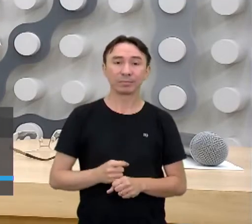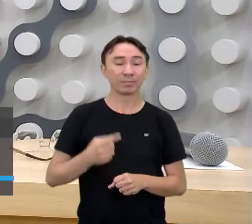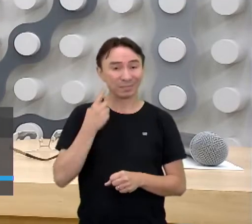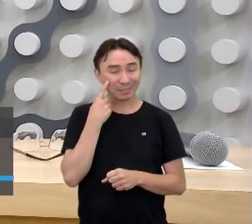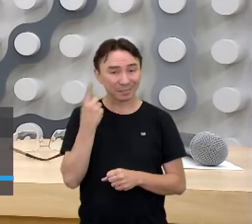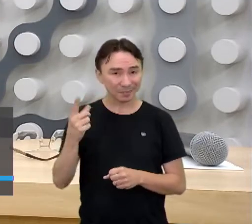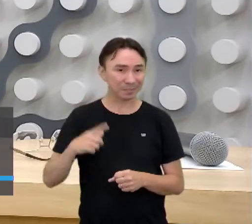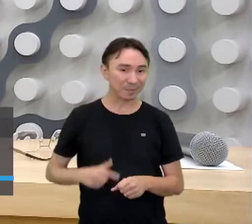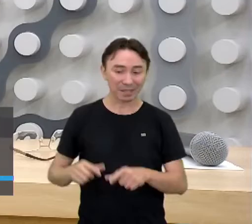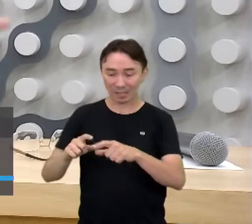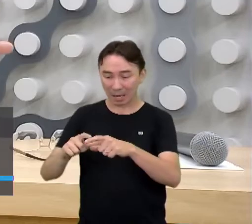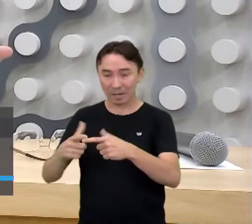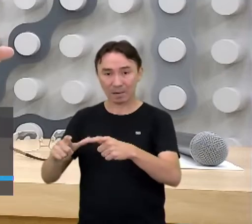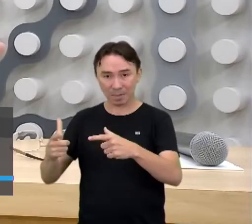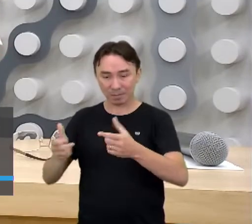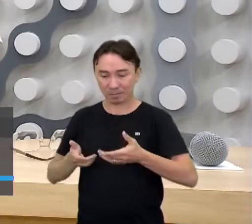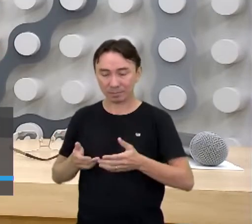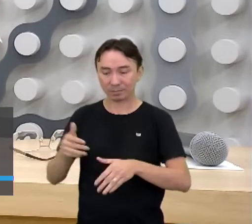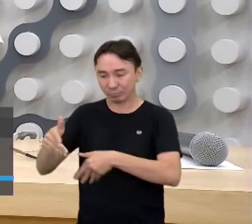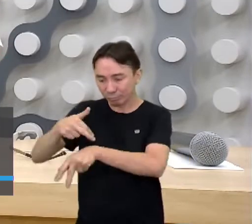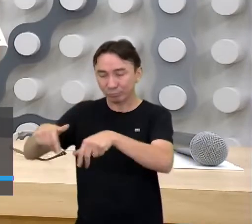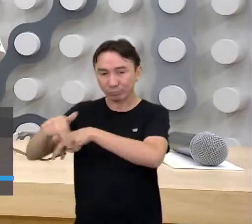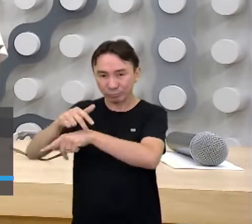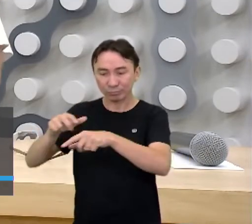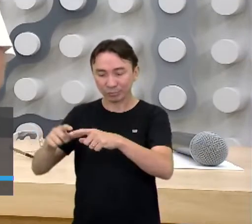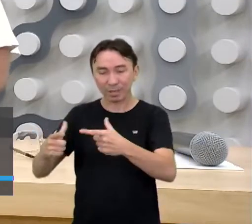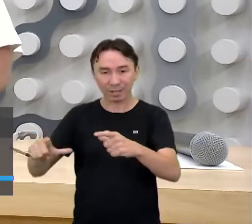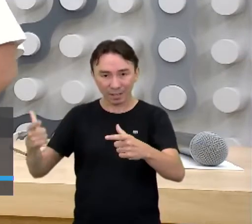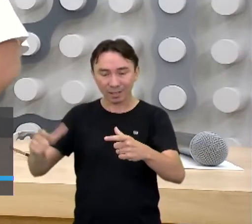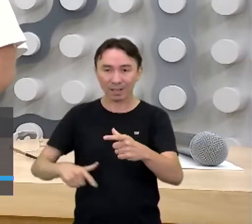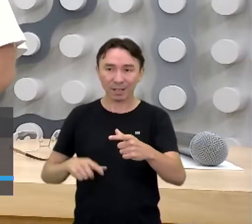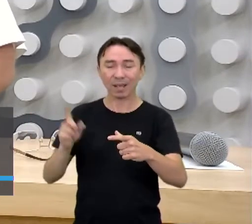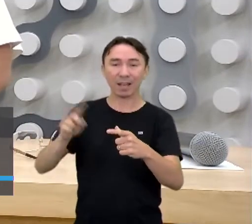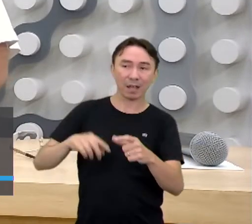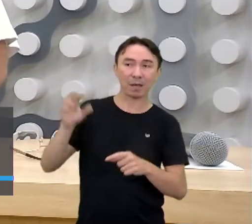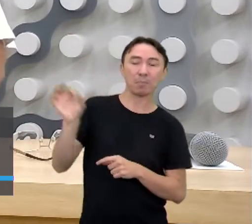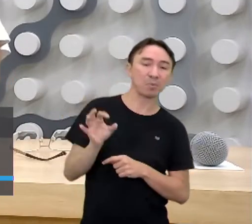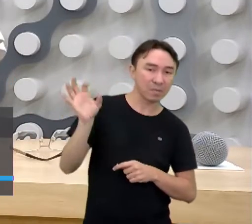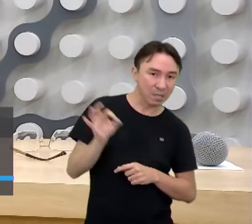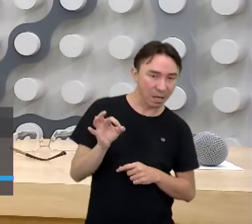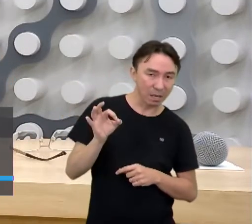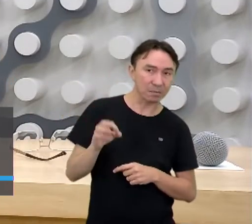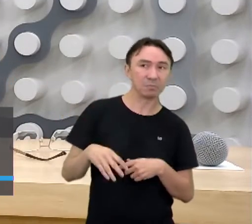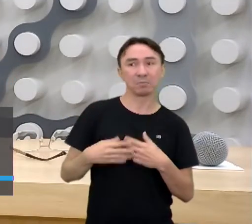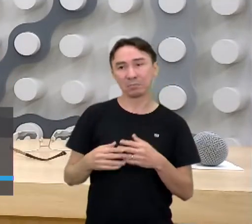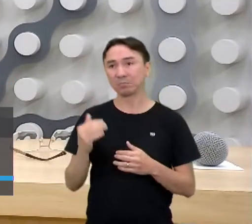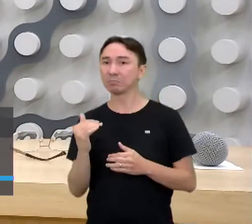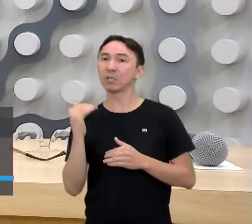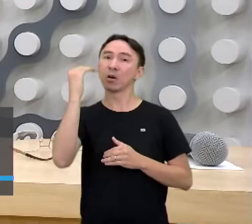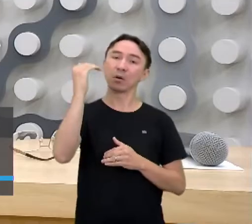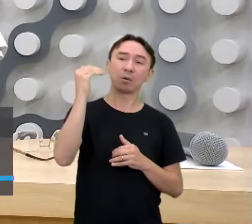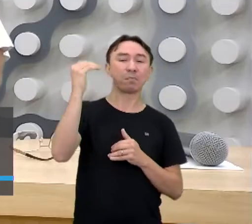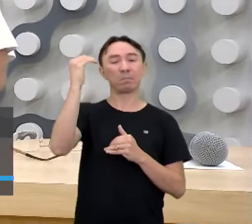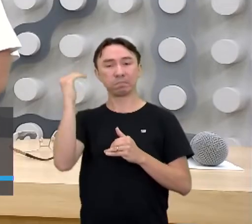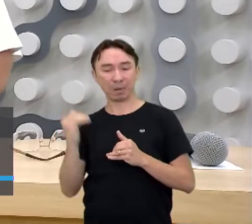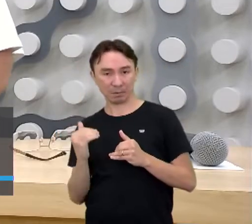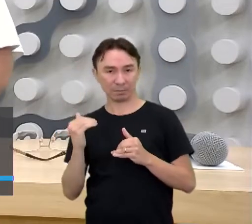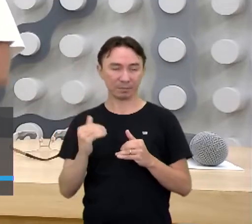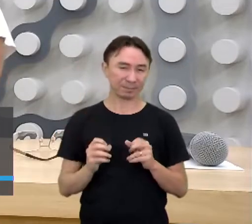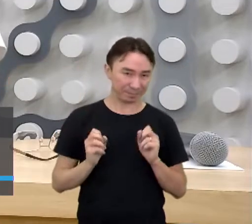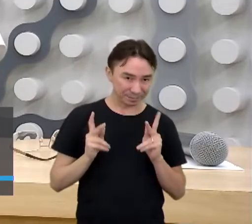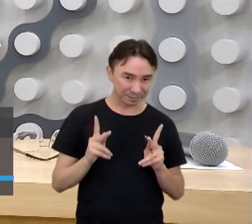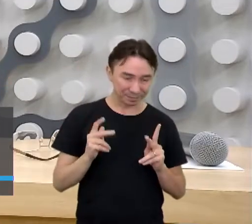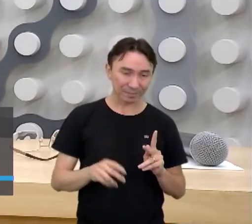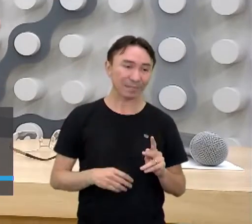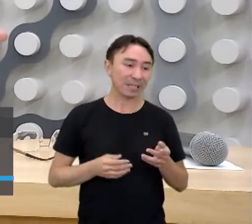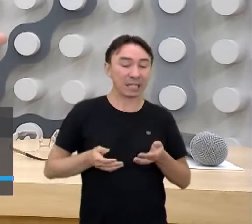porcentagem, ou para mais, ou para menos, dependendo aí da diferença entre taxa de natalidade e mortalidade. Então,